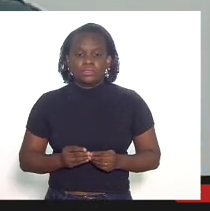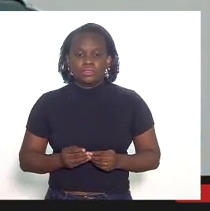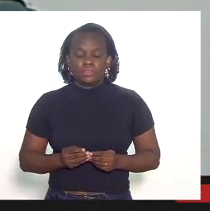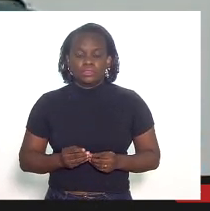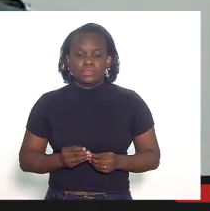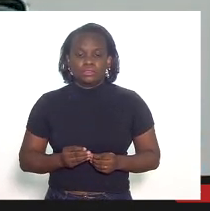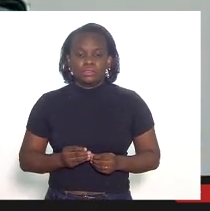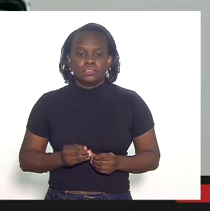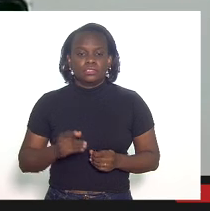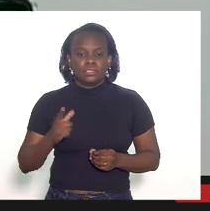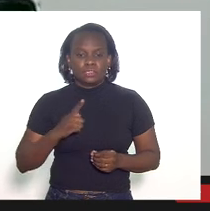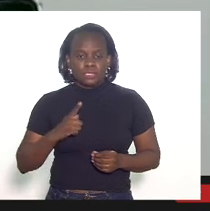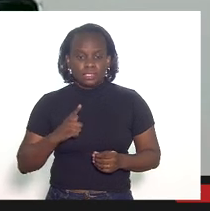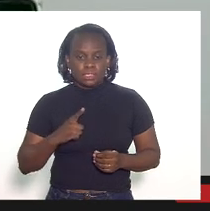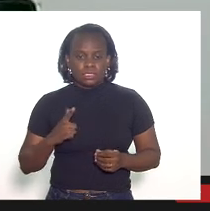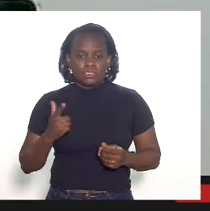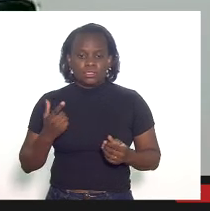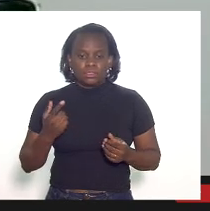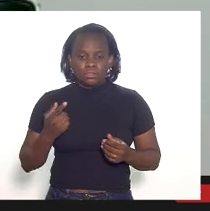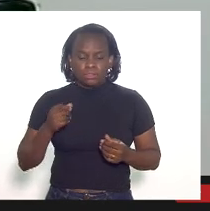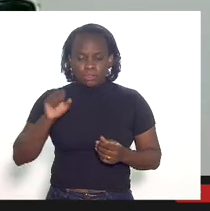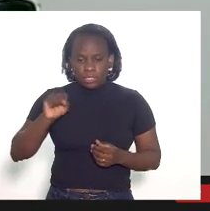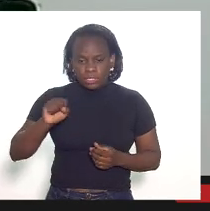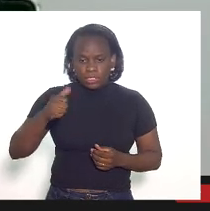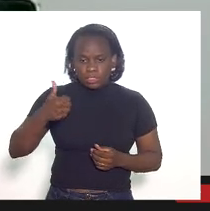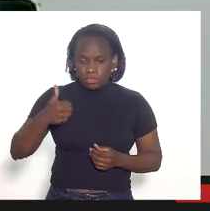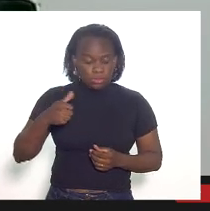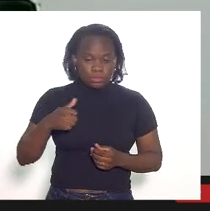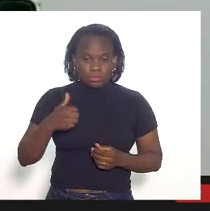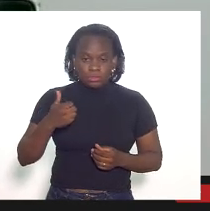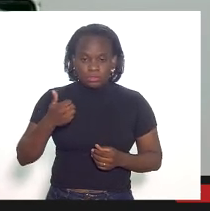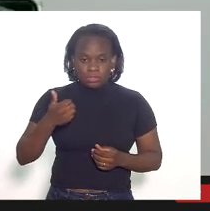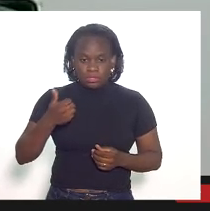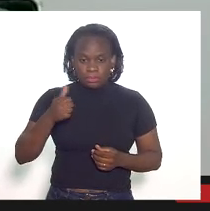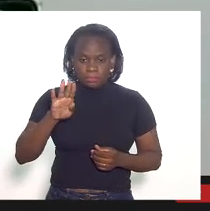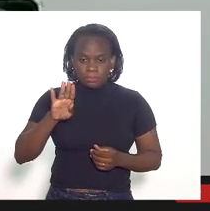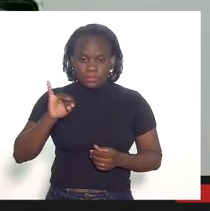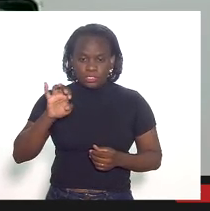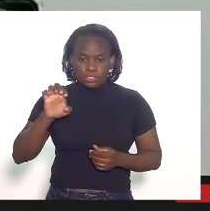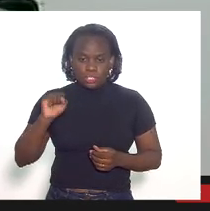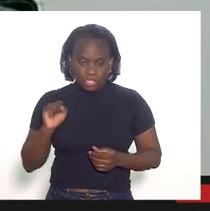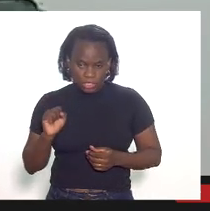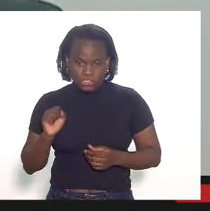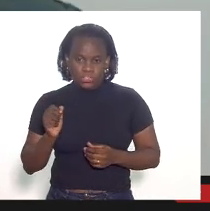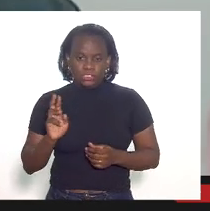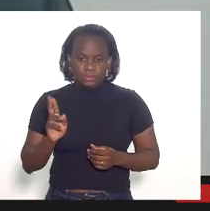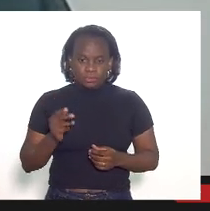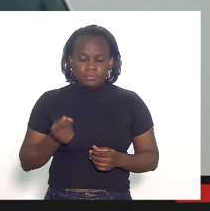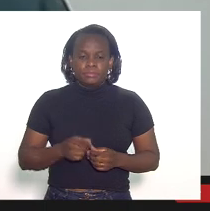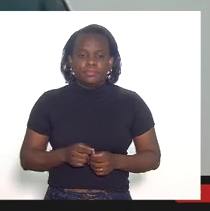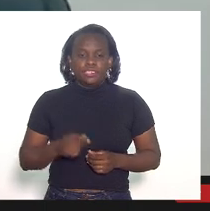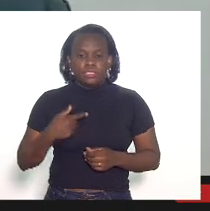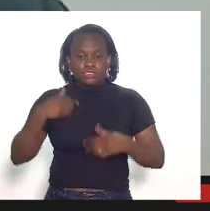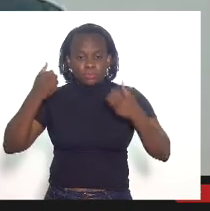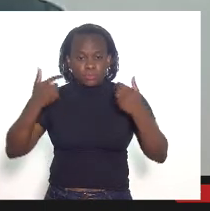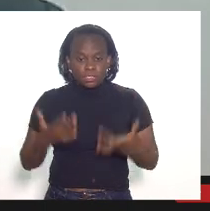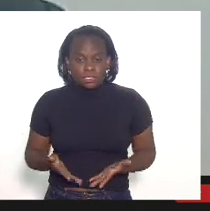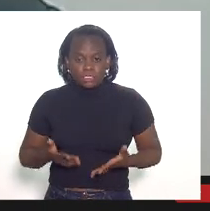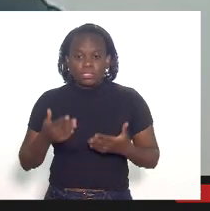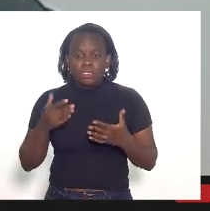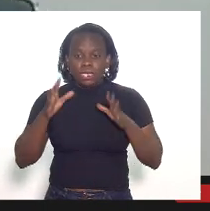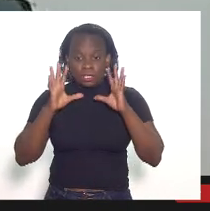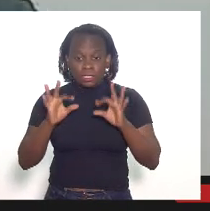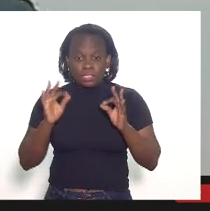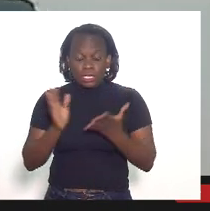nós temos uma dedução de 81 em 19 de 81 bilhões de reais eu estou chamando atenção para alguns pontos